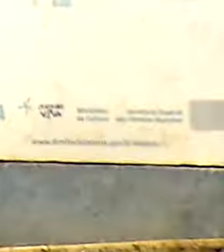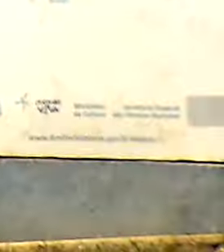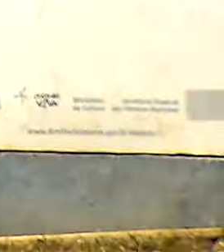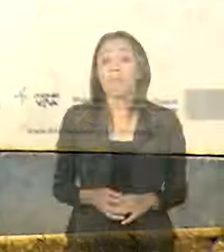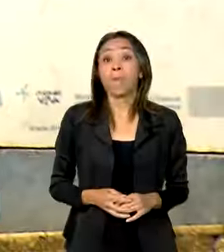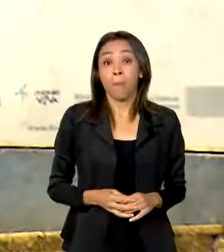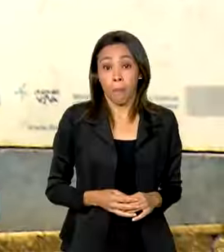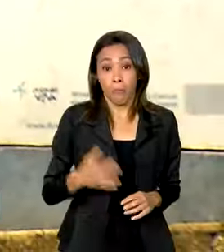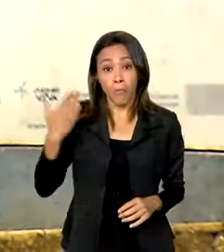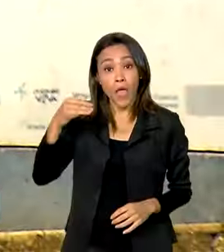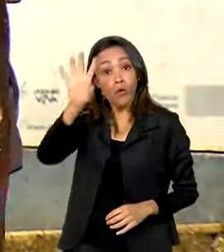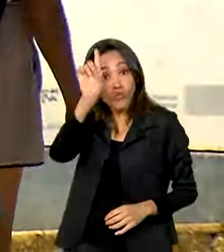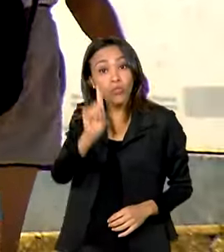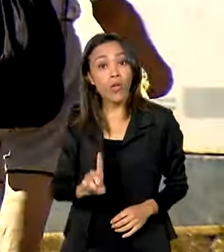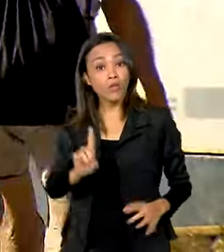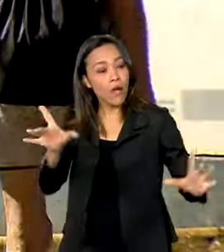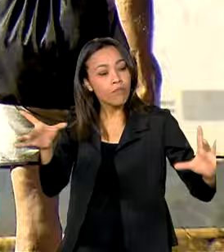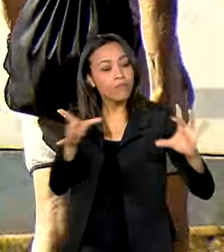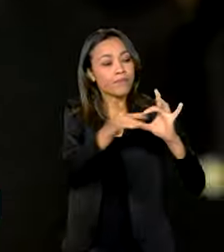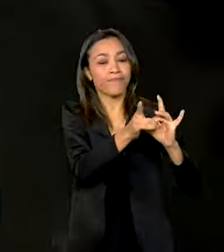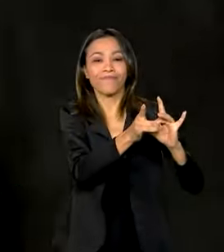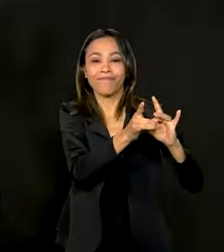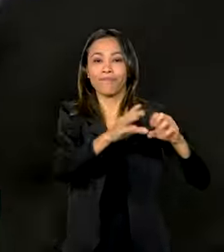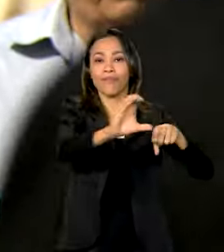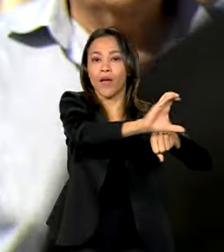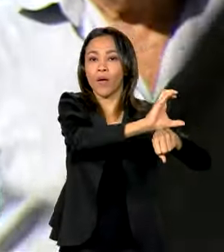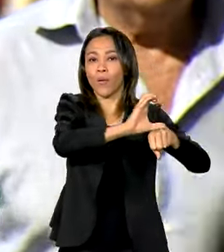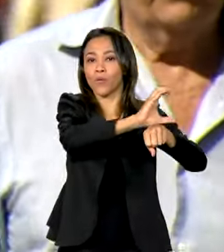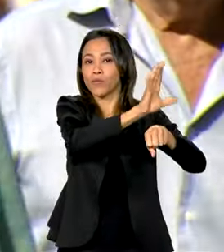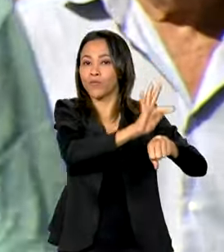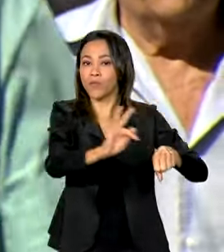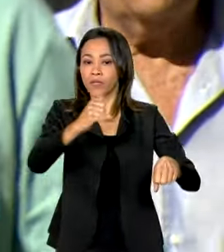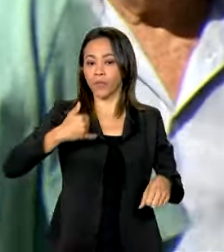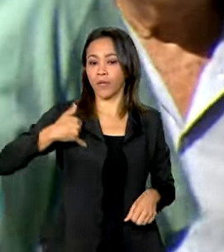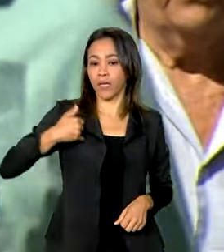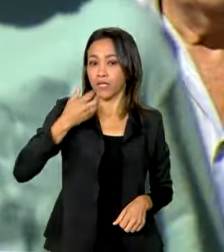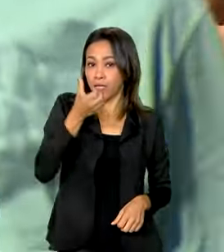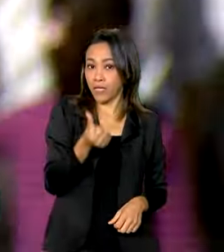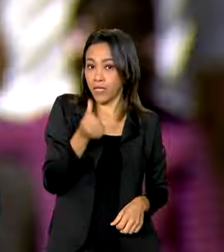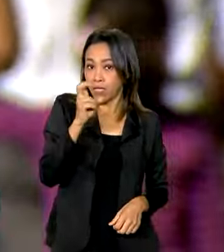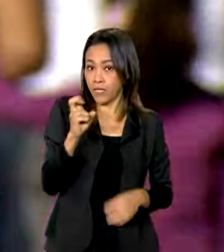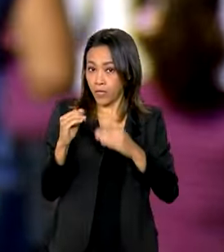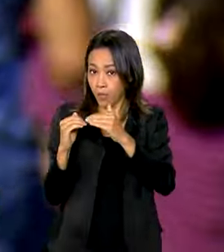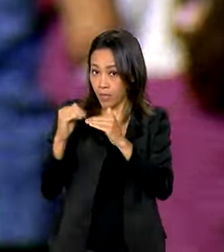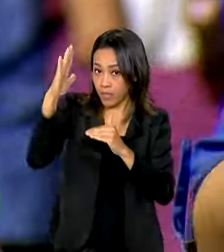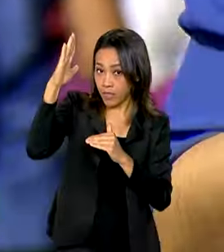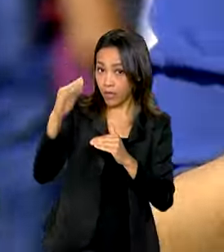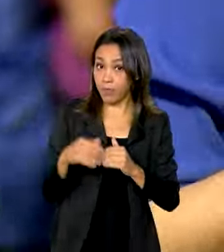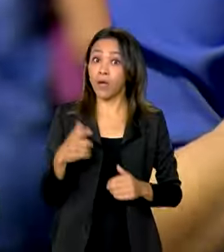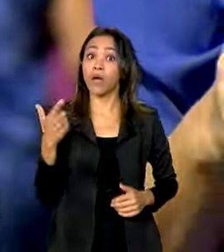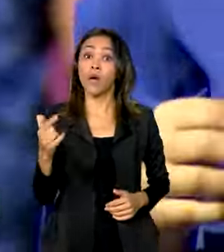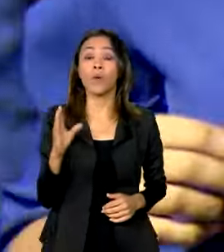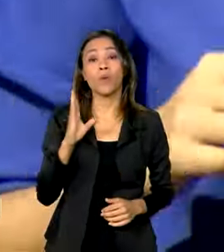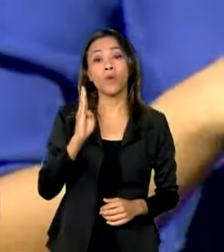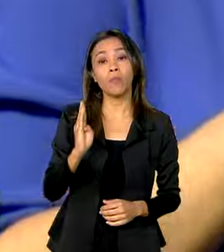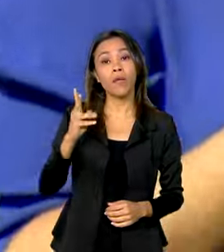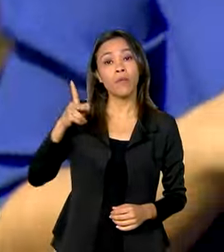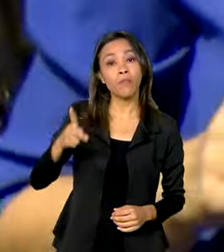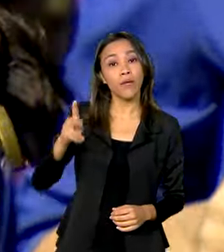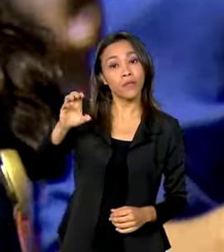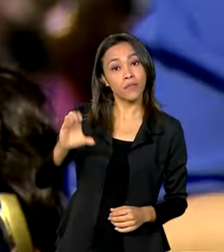direito constitucional garantido a todos os brasileiros com 65 anos de idade ou mais, o benefício de prestação